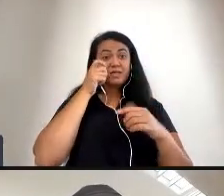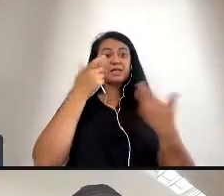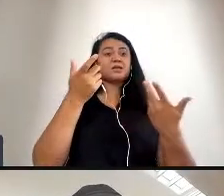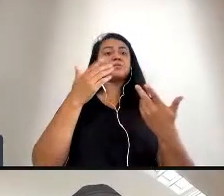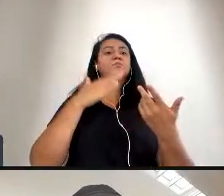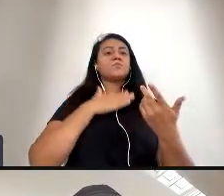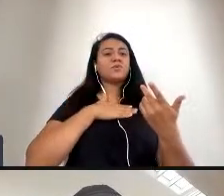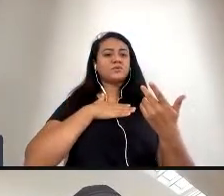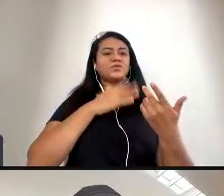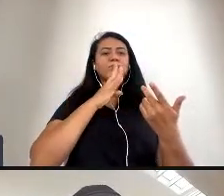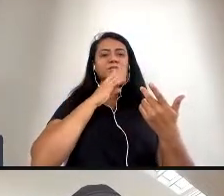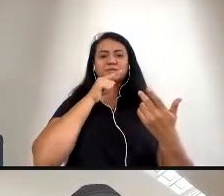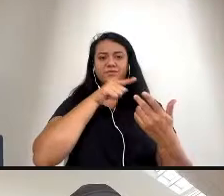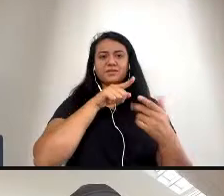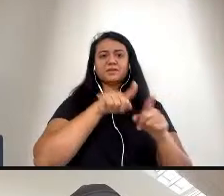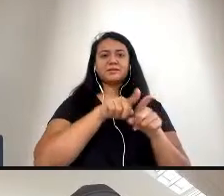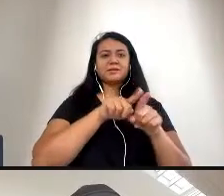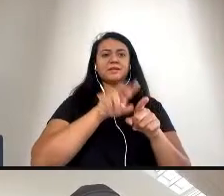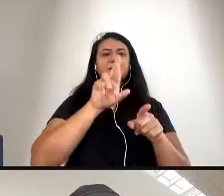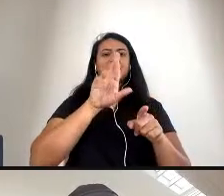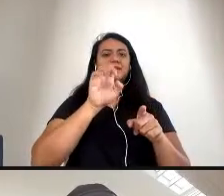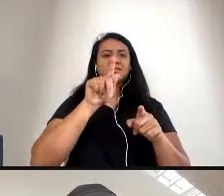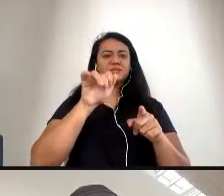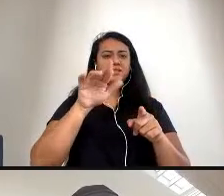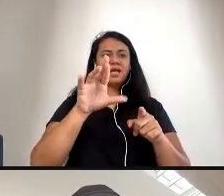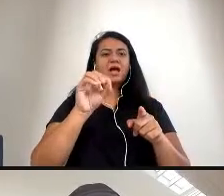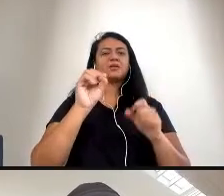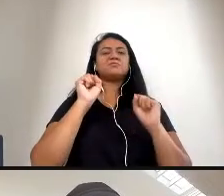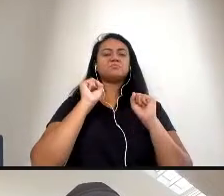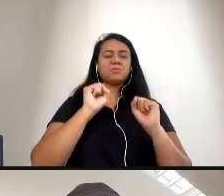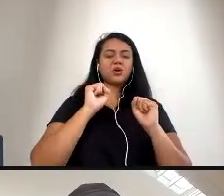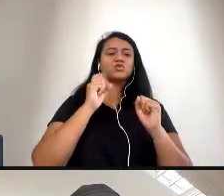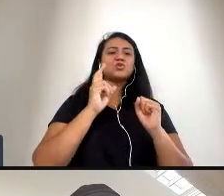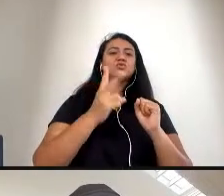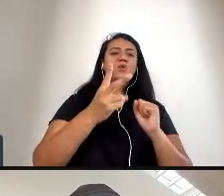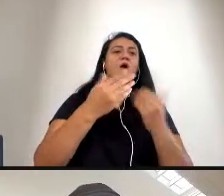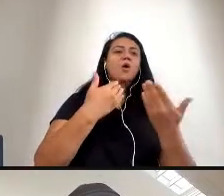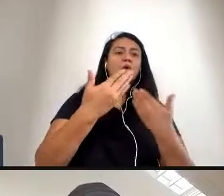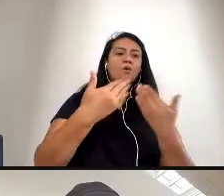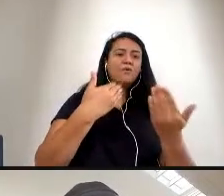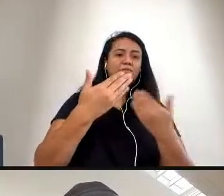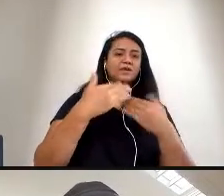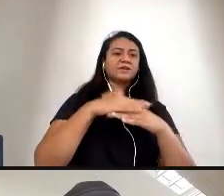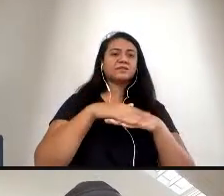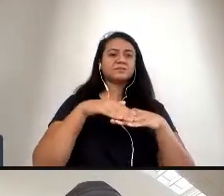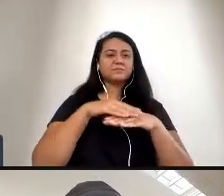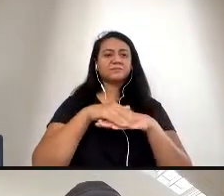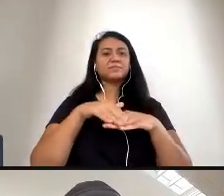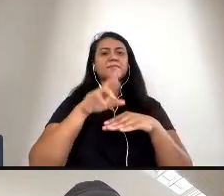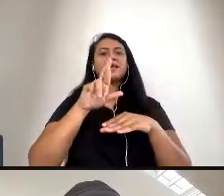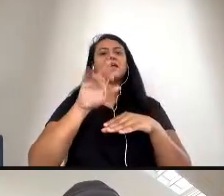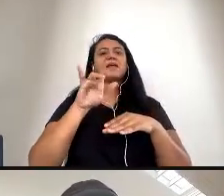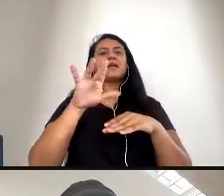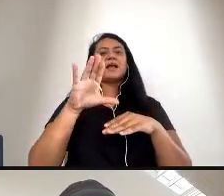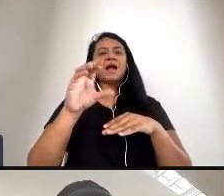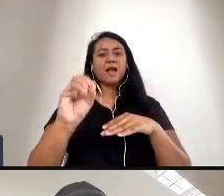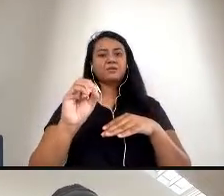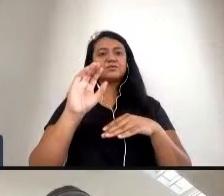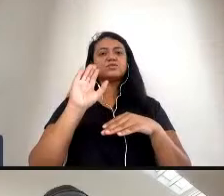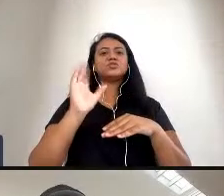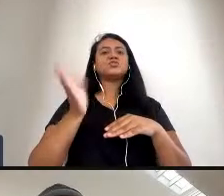também Reginaldo acho que a gente pode continuar conversando também Ricardo já é um parceiro de muitos anos de muitas